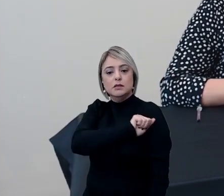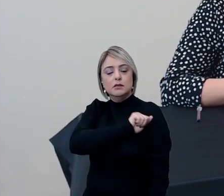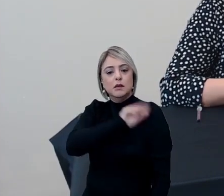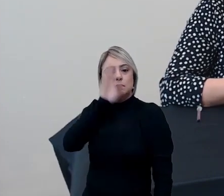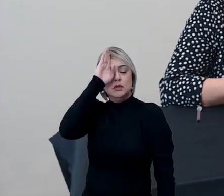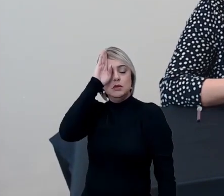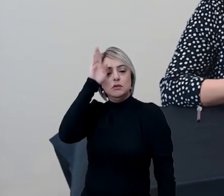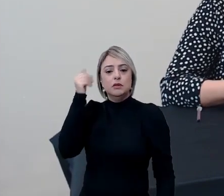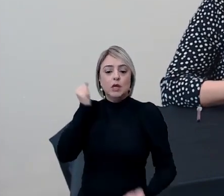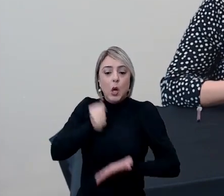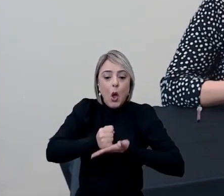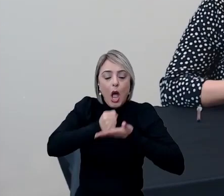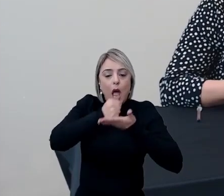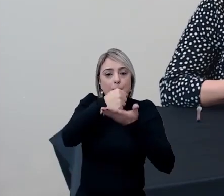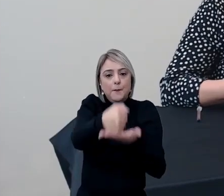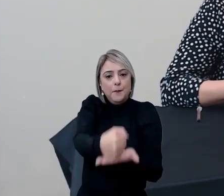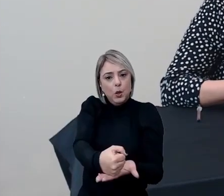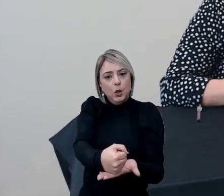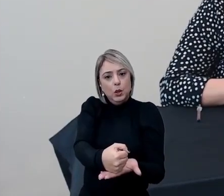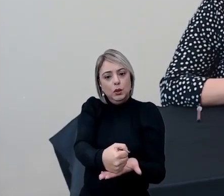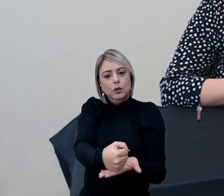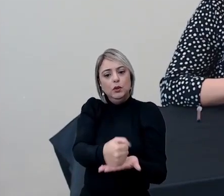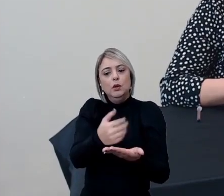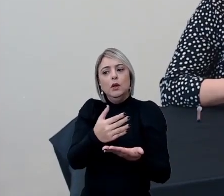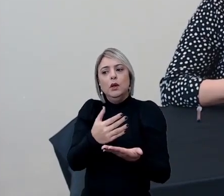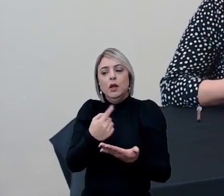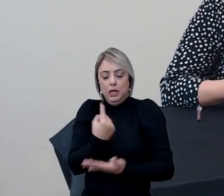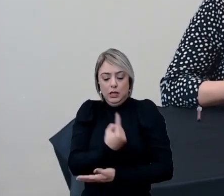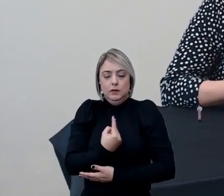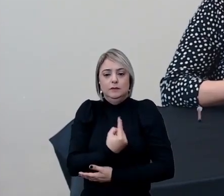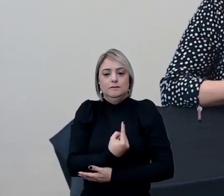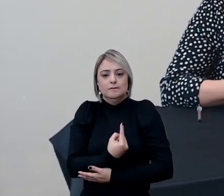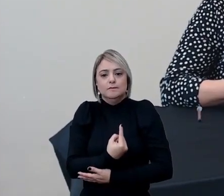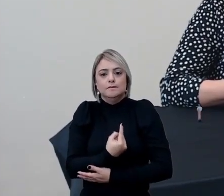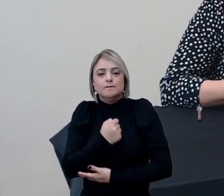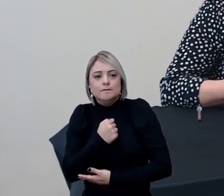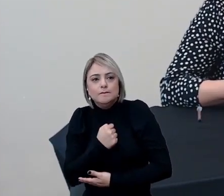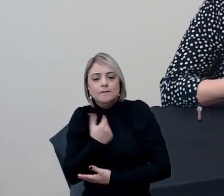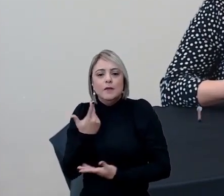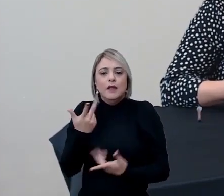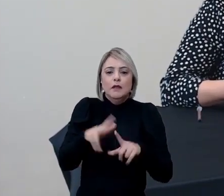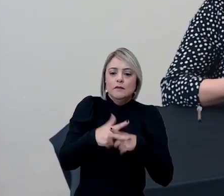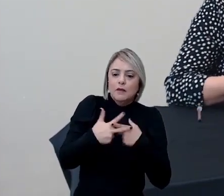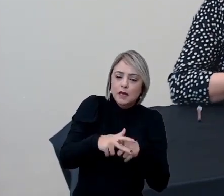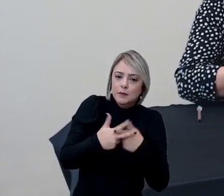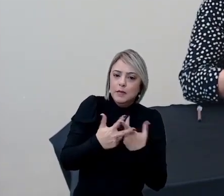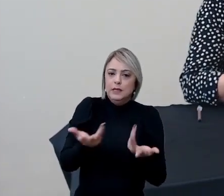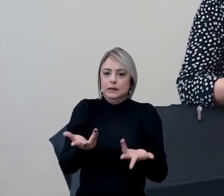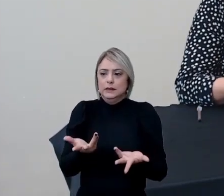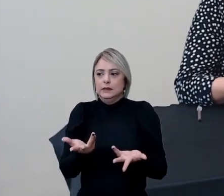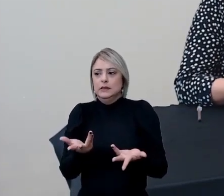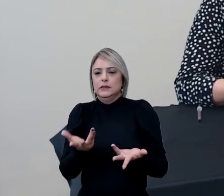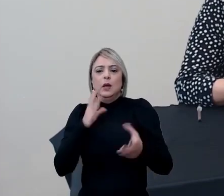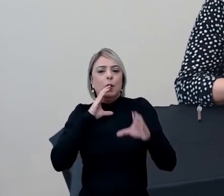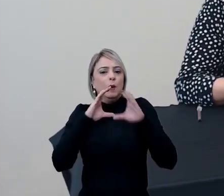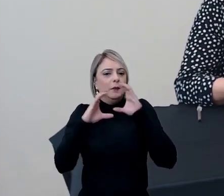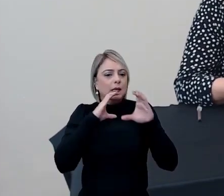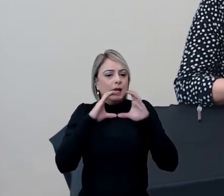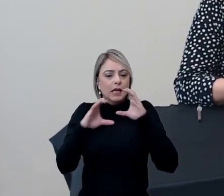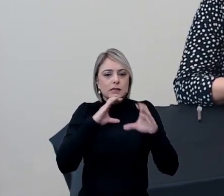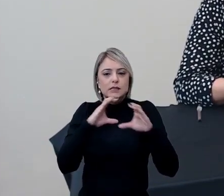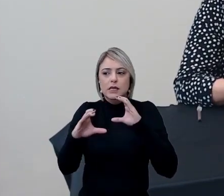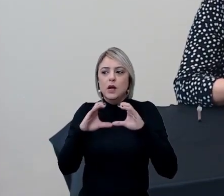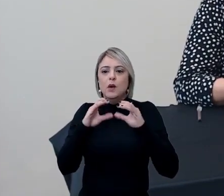principalmente, num apoio quase que individualizado, utilizando ferramentas de comunicação